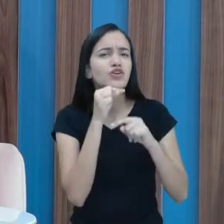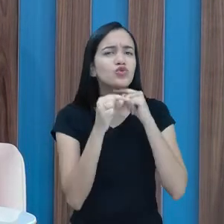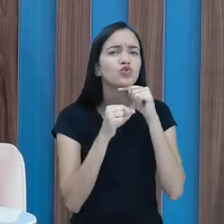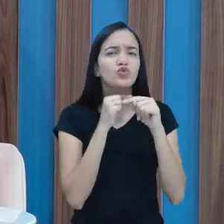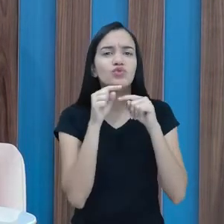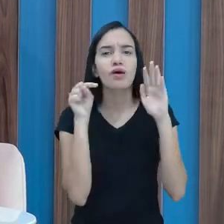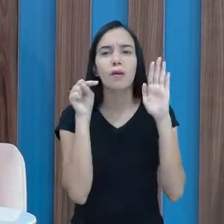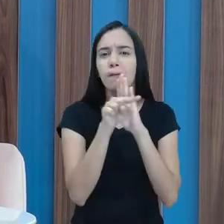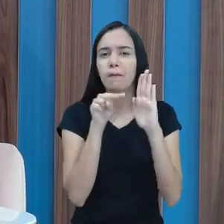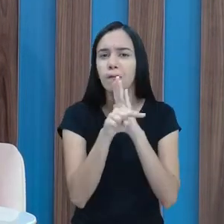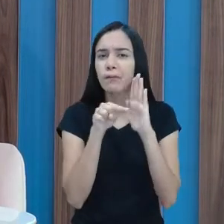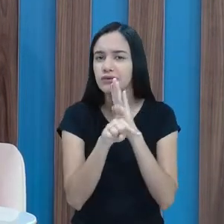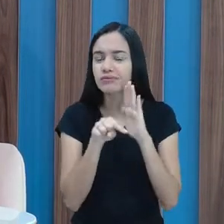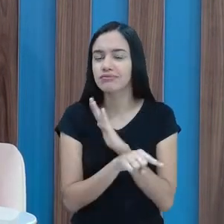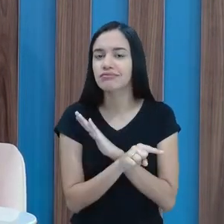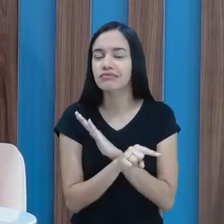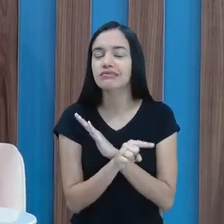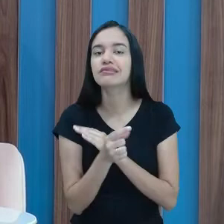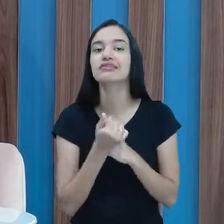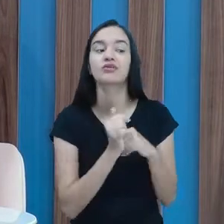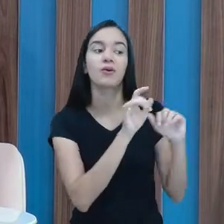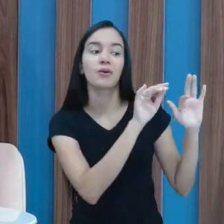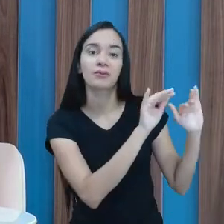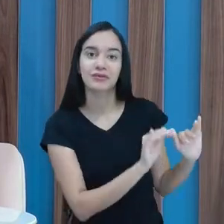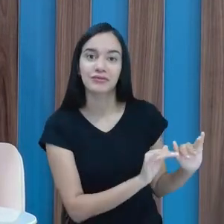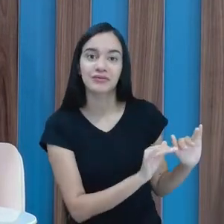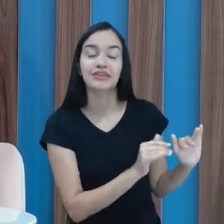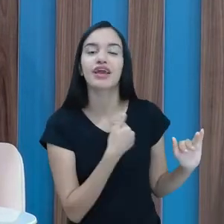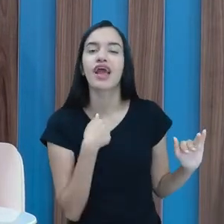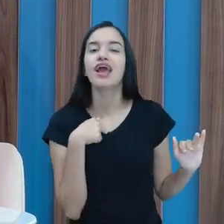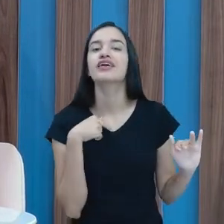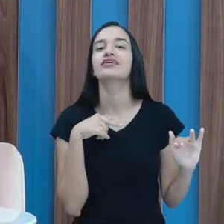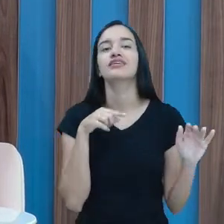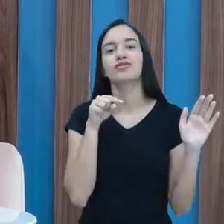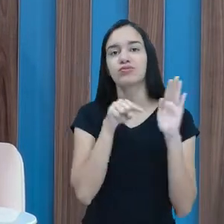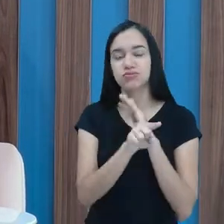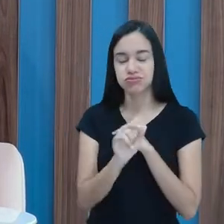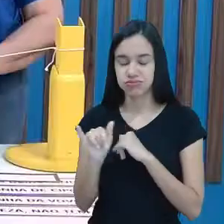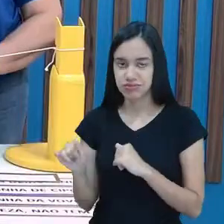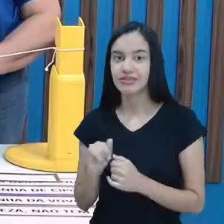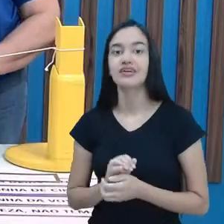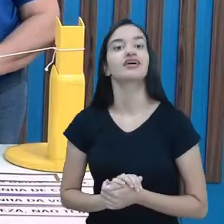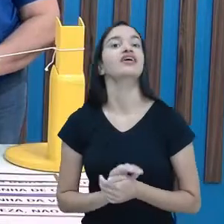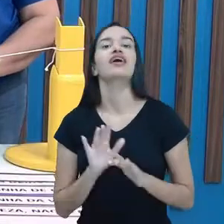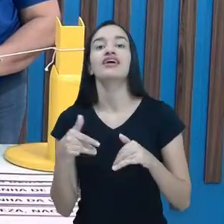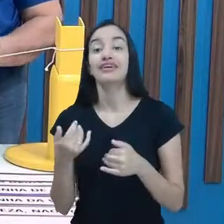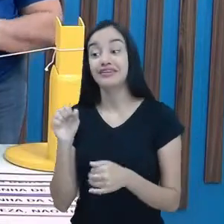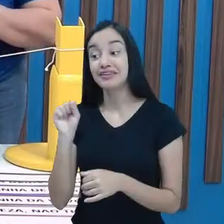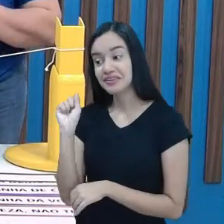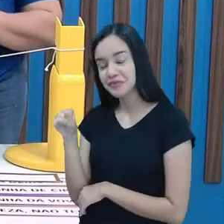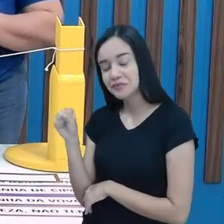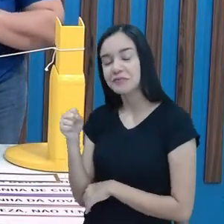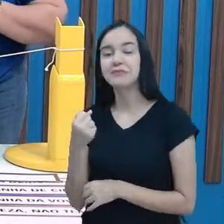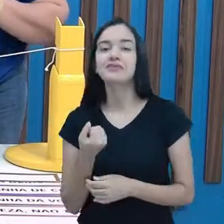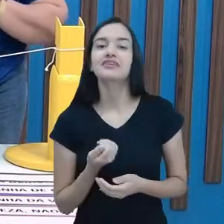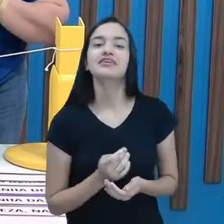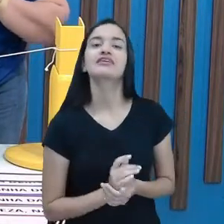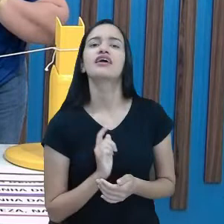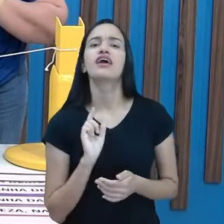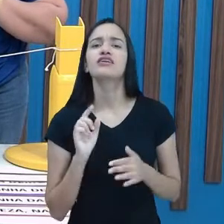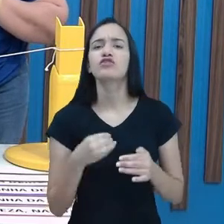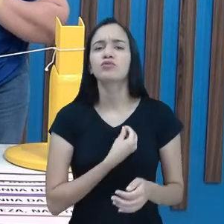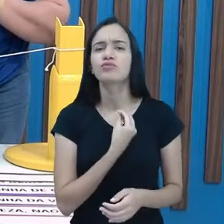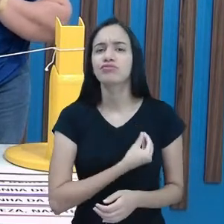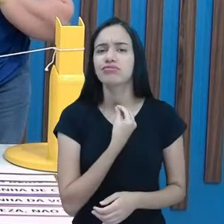qualquer pergunta, é só mandar no chat que eu passo para a professora Iris. É isso mesmo, professora Josi! E estamos